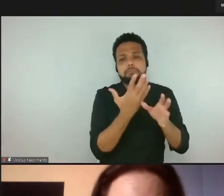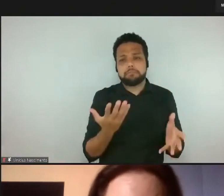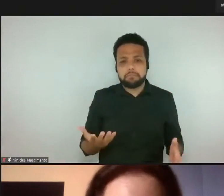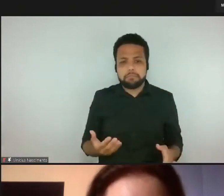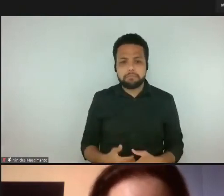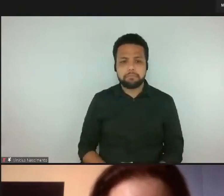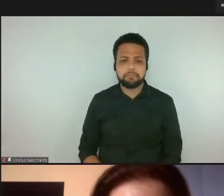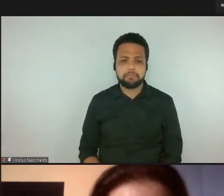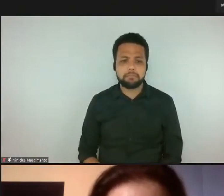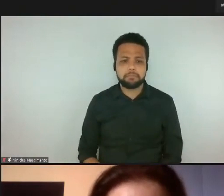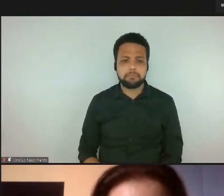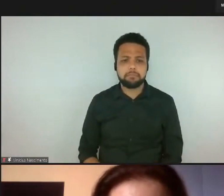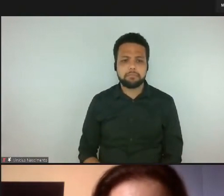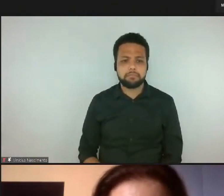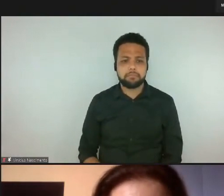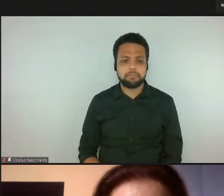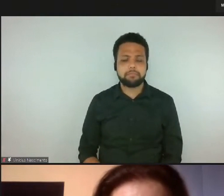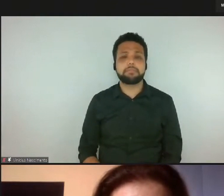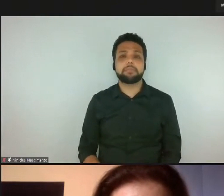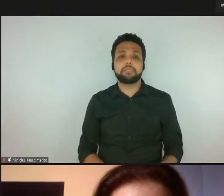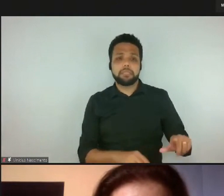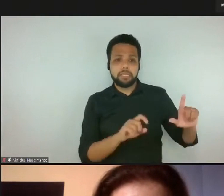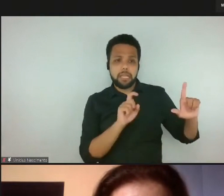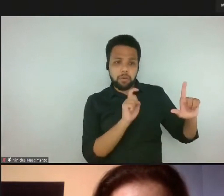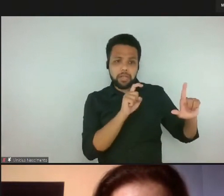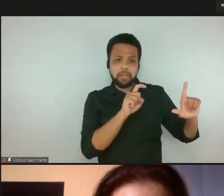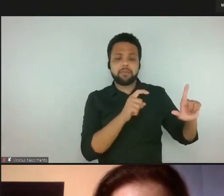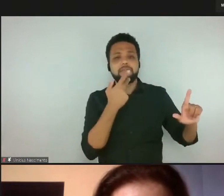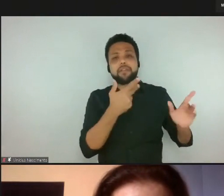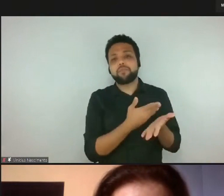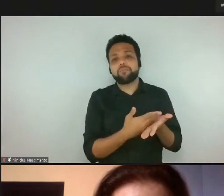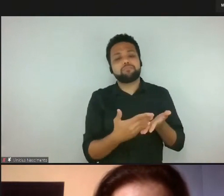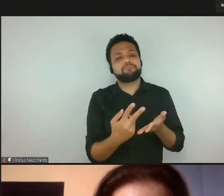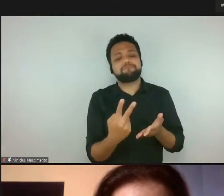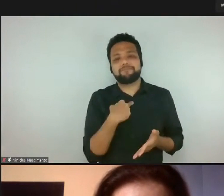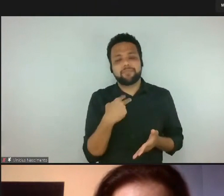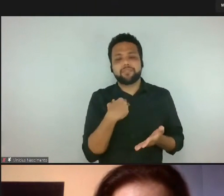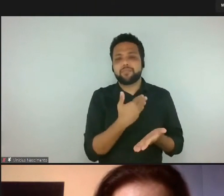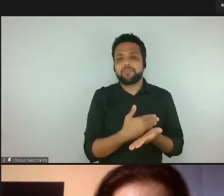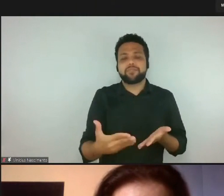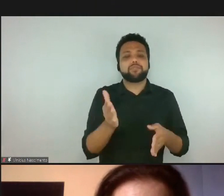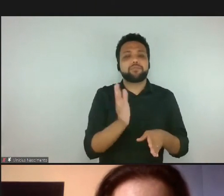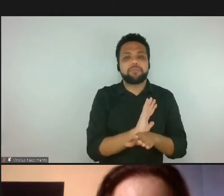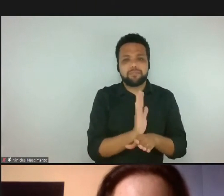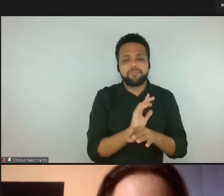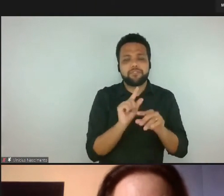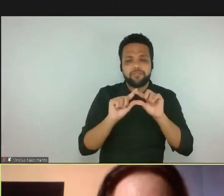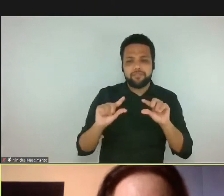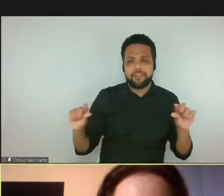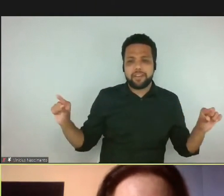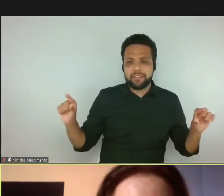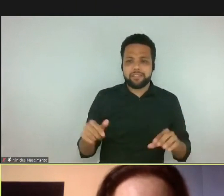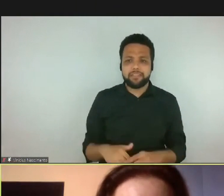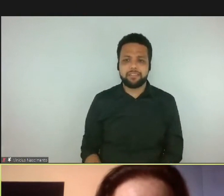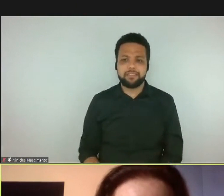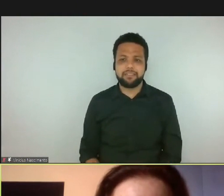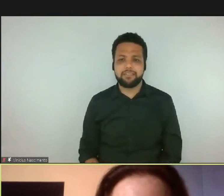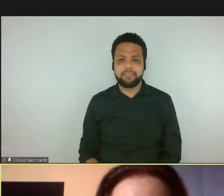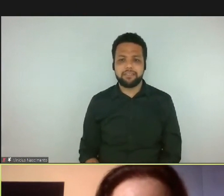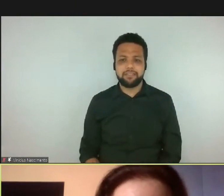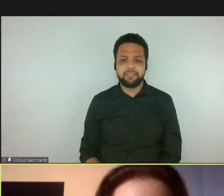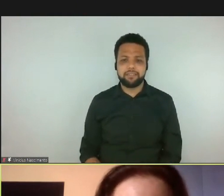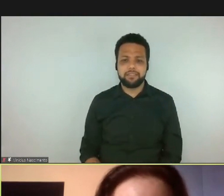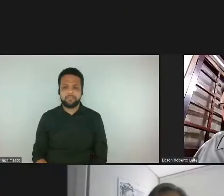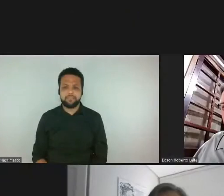Eu clico e não é possível iniciar o vídeo, você não pode iniciar seu vídeo. É porque eu vou... Tente